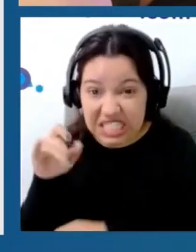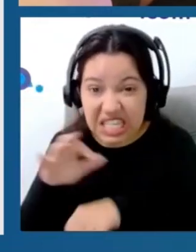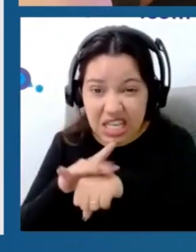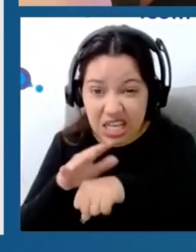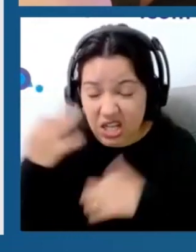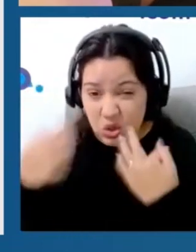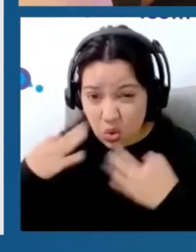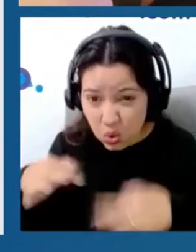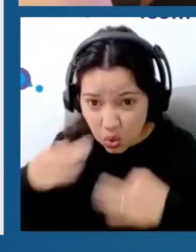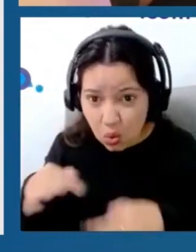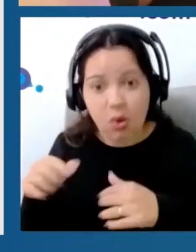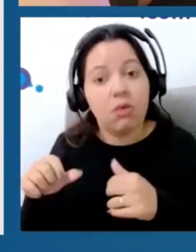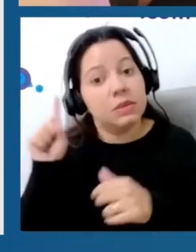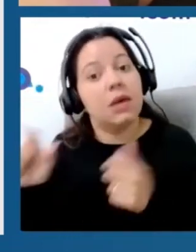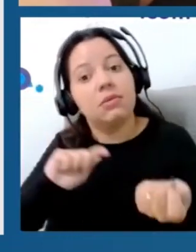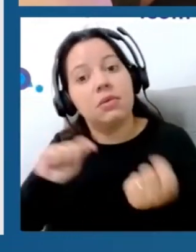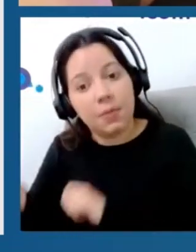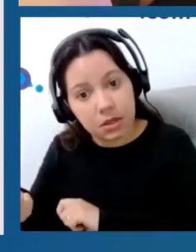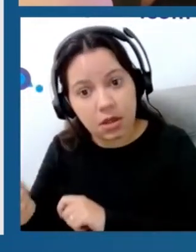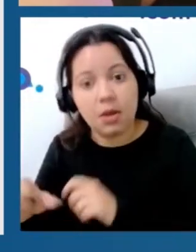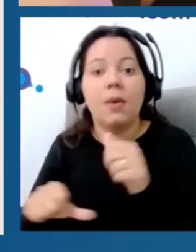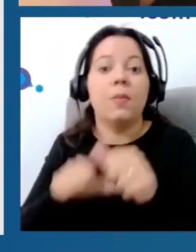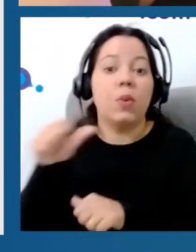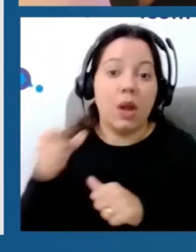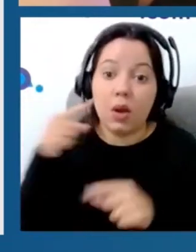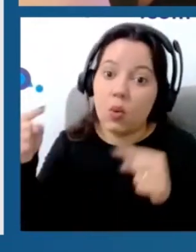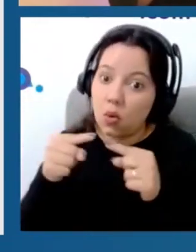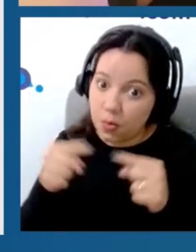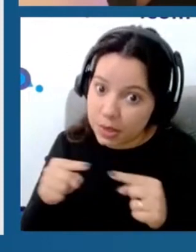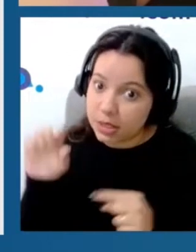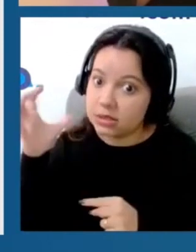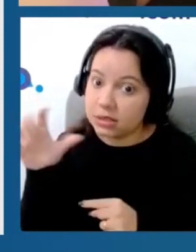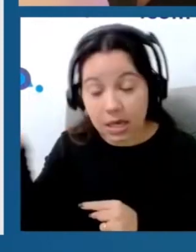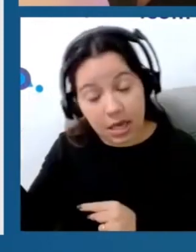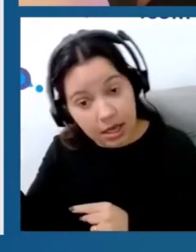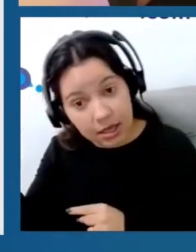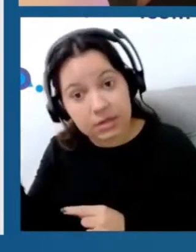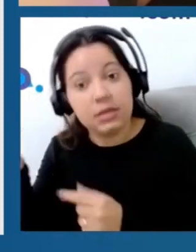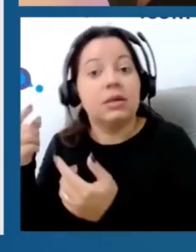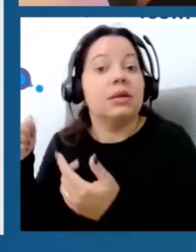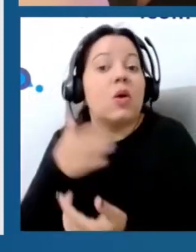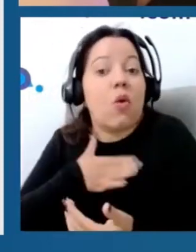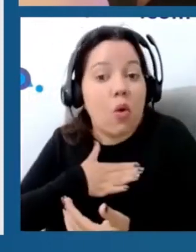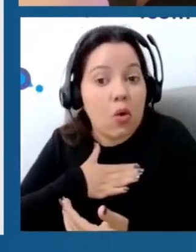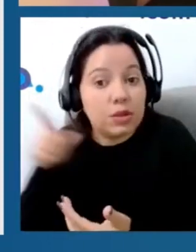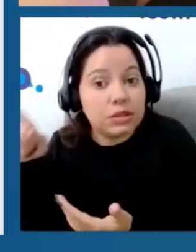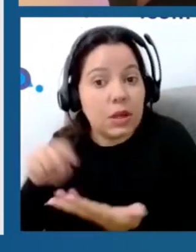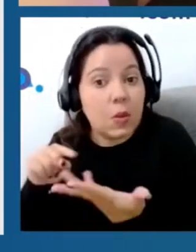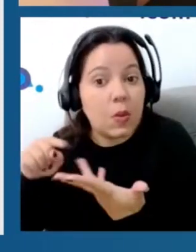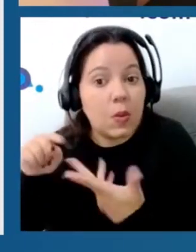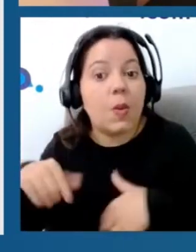deve ser multimodal. É preciso usar a melhor evidência científica, conhecer as preferências dos pacientes, e ter um bom raciocínio clínico,